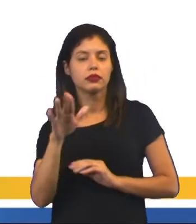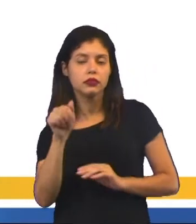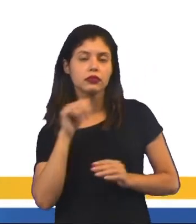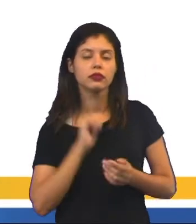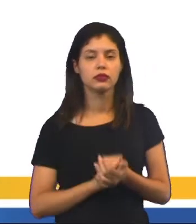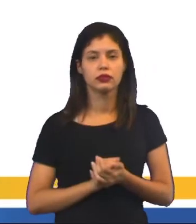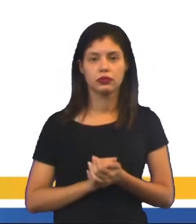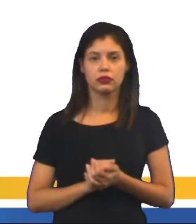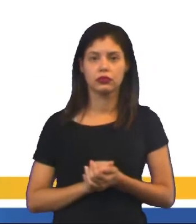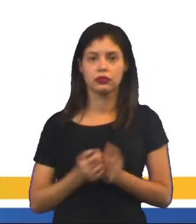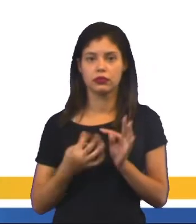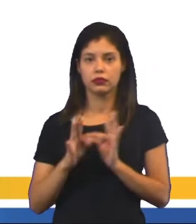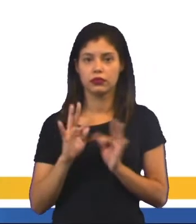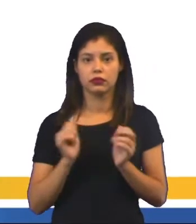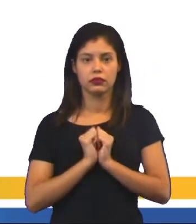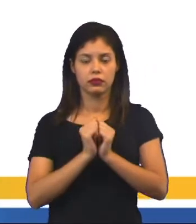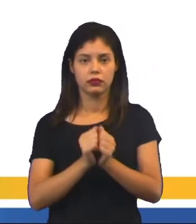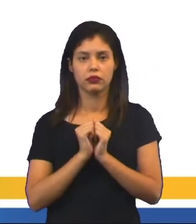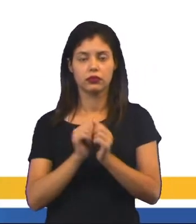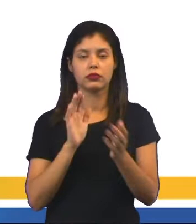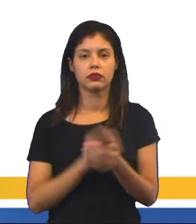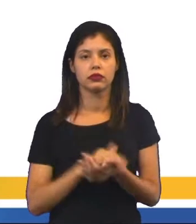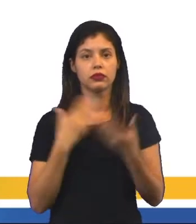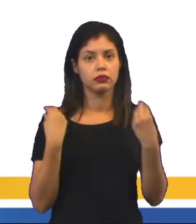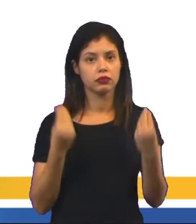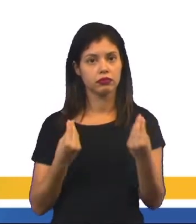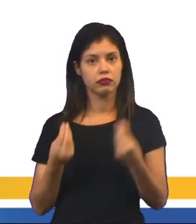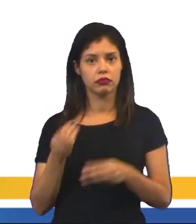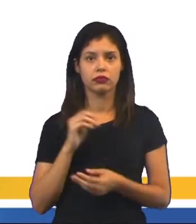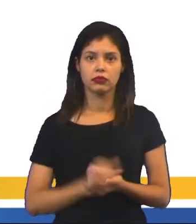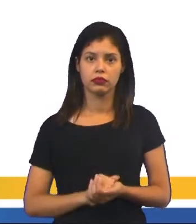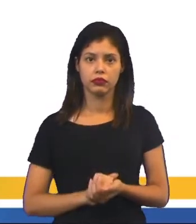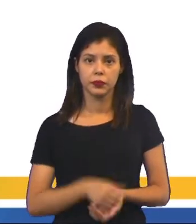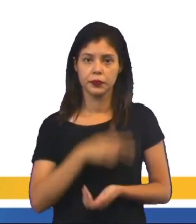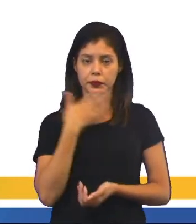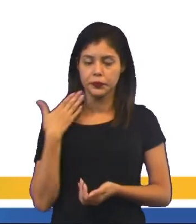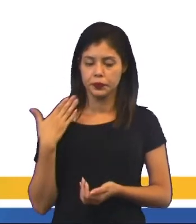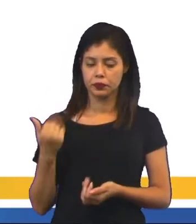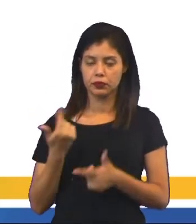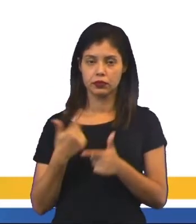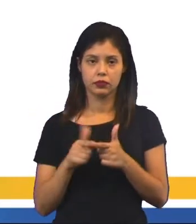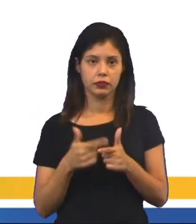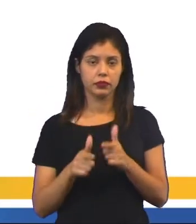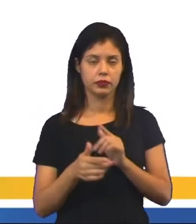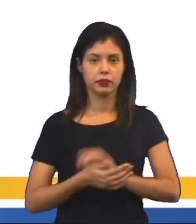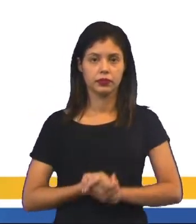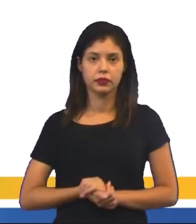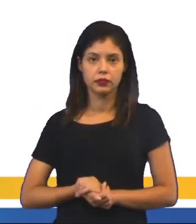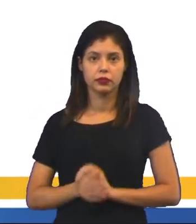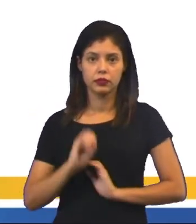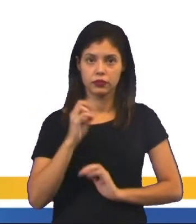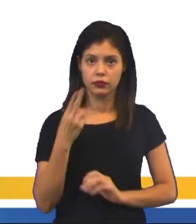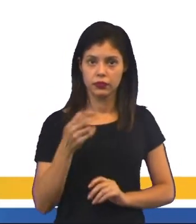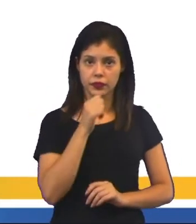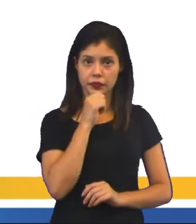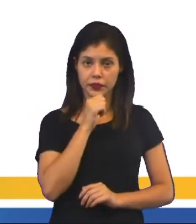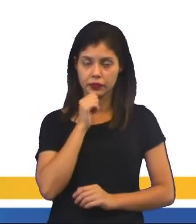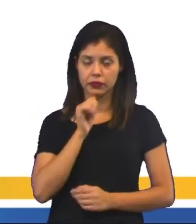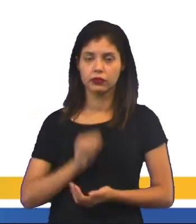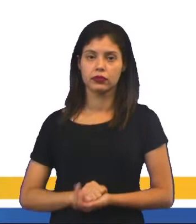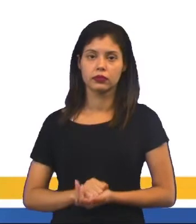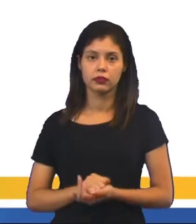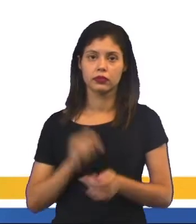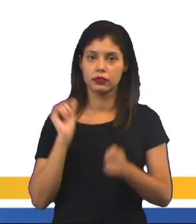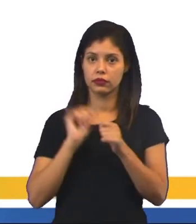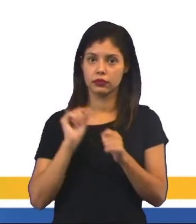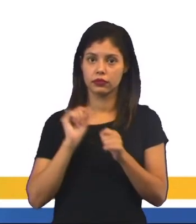então à tecnologia. Então, para que ela serve? Para a resolução de um problema ou a execução